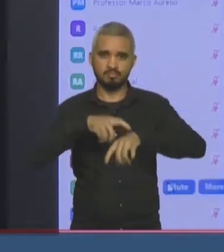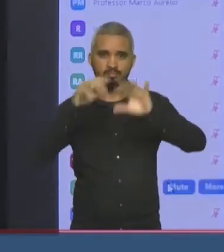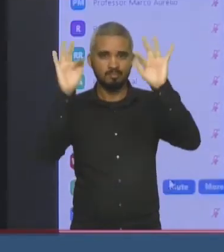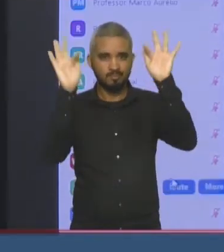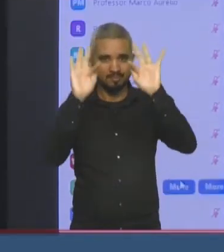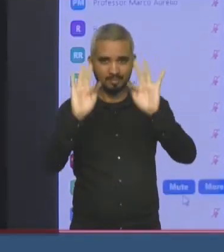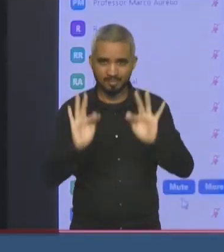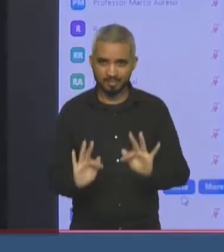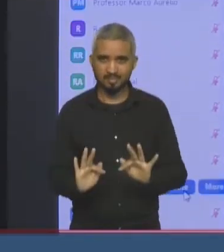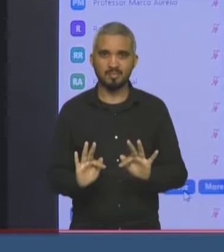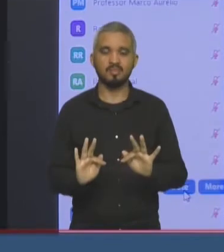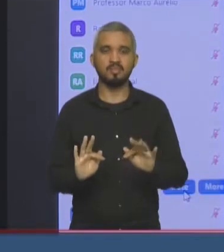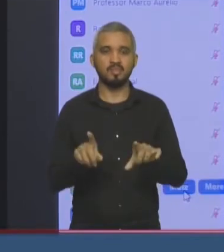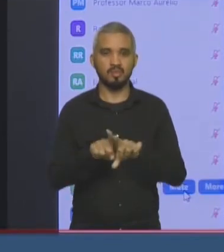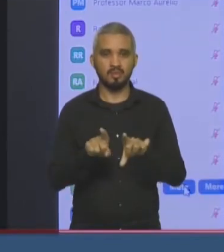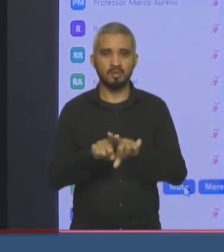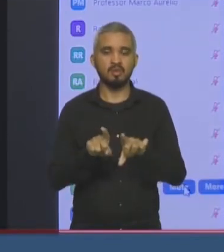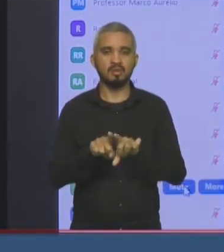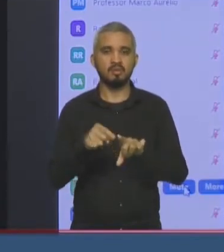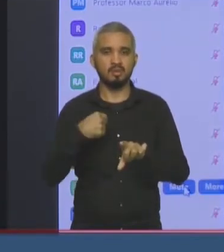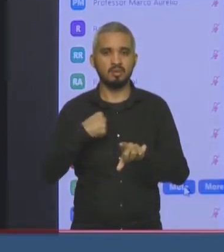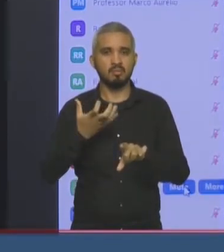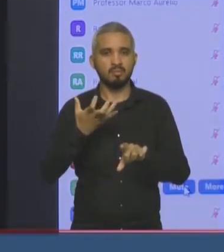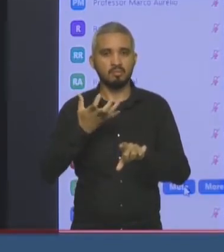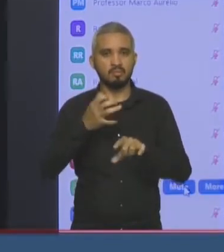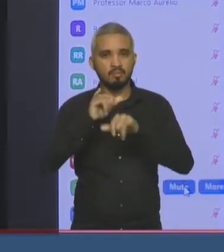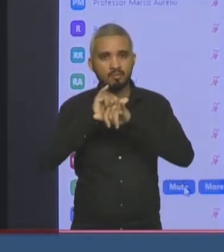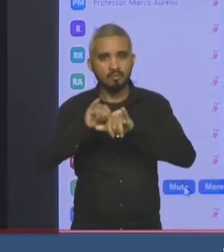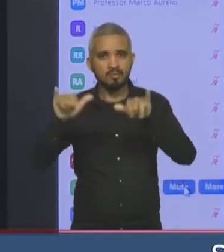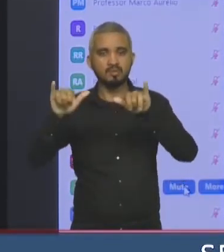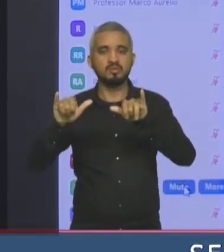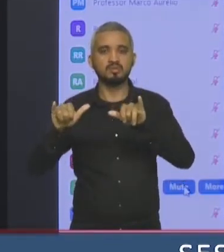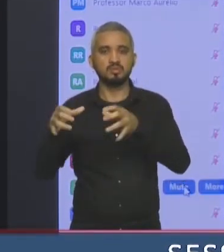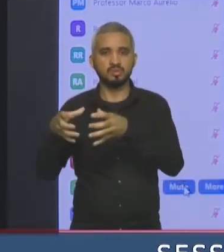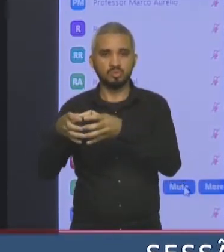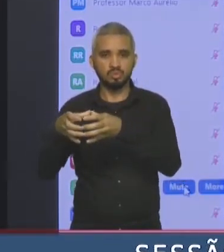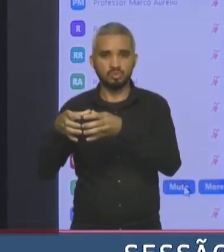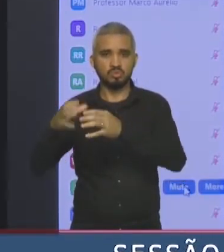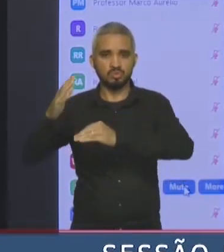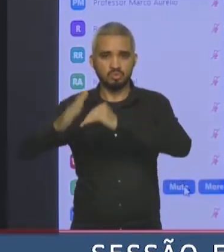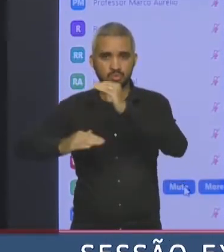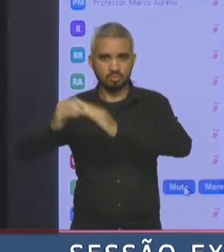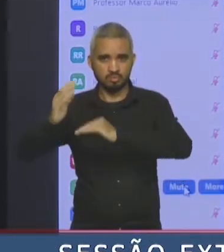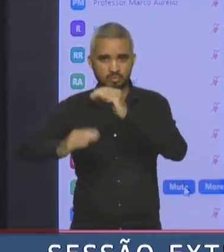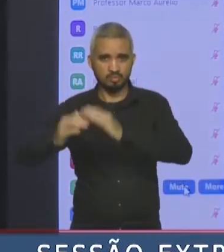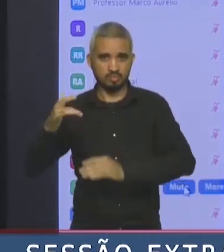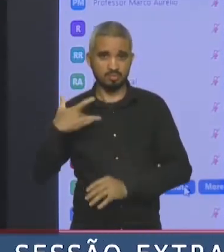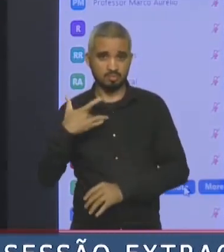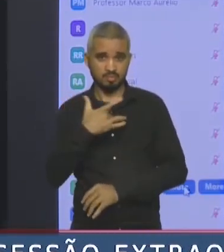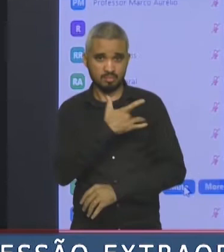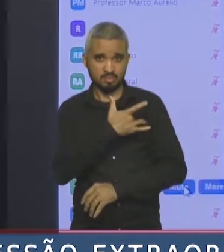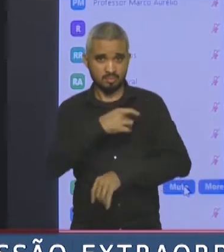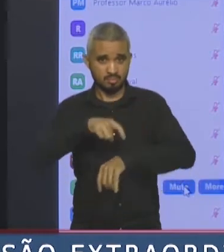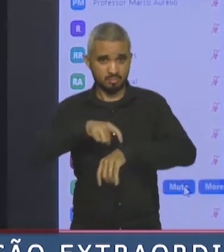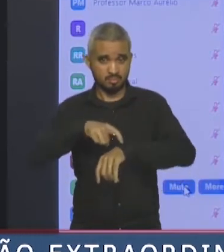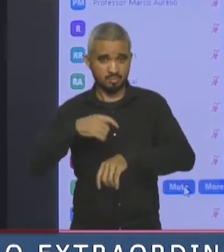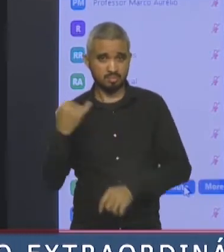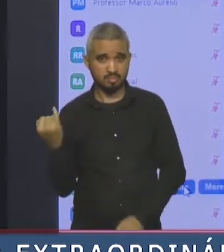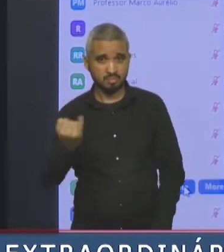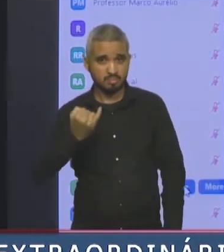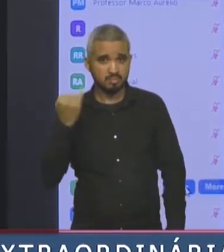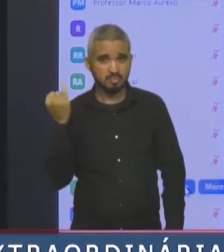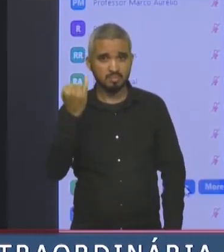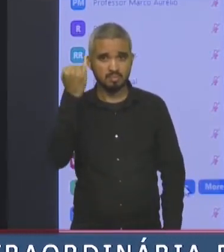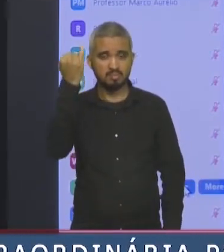Gostaria de fazer só um registro importante aos profissionais de saúde neste momento. foi fundamental garantir o